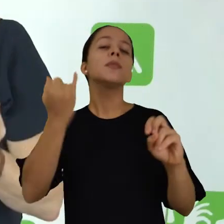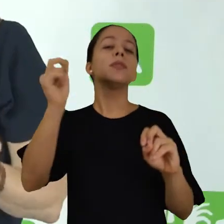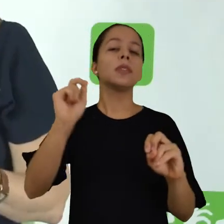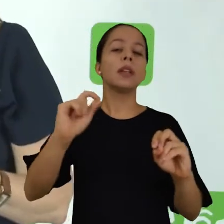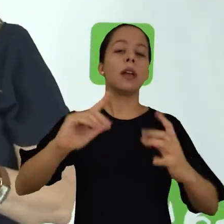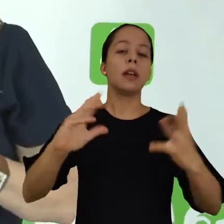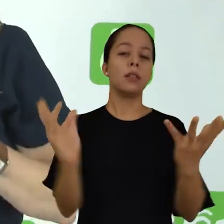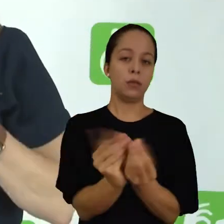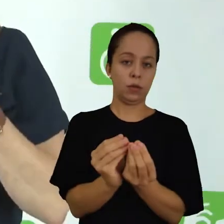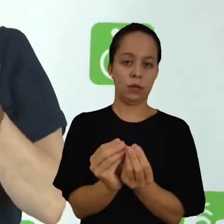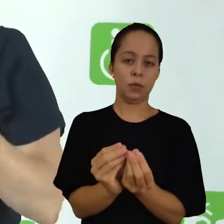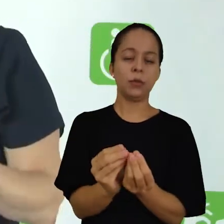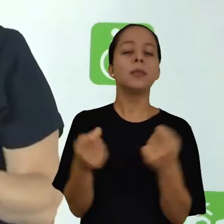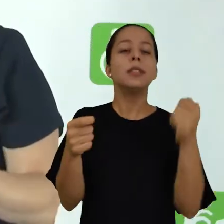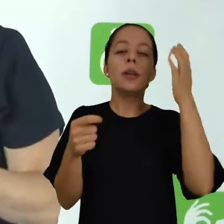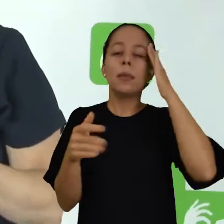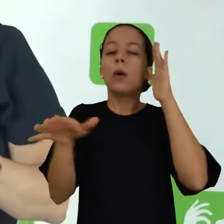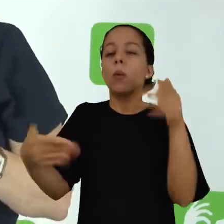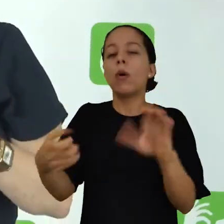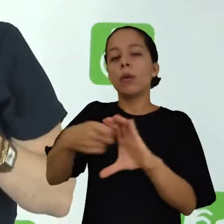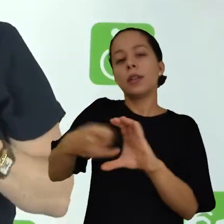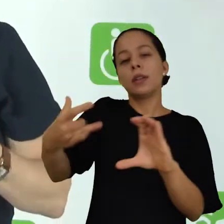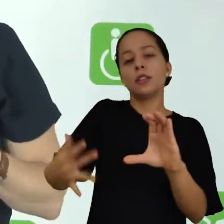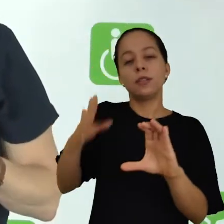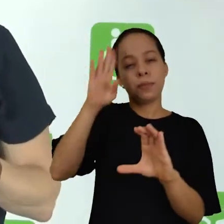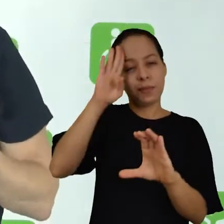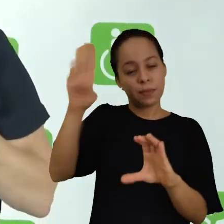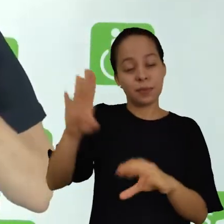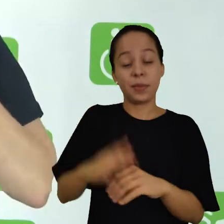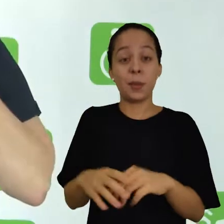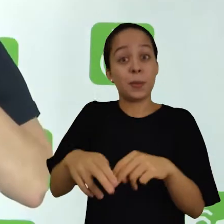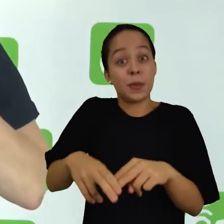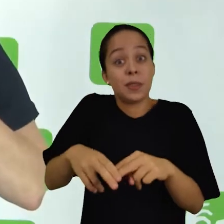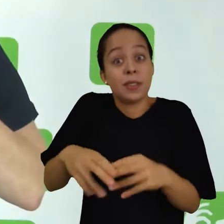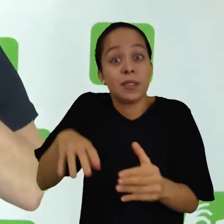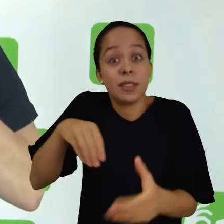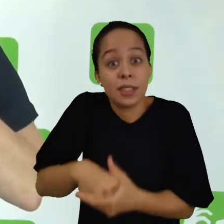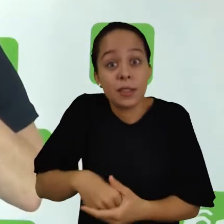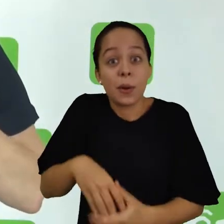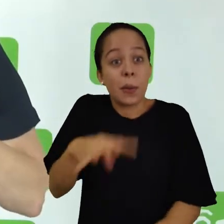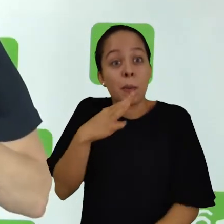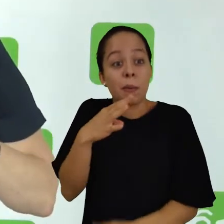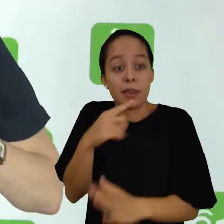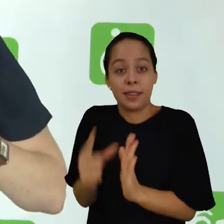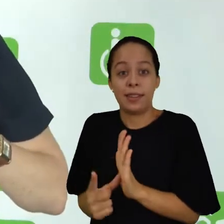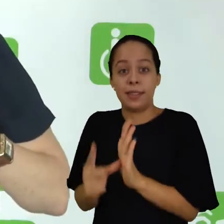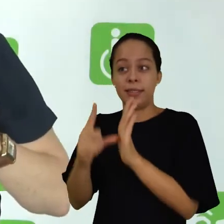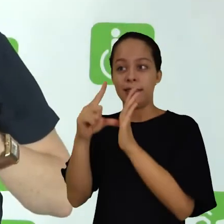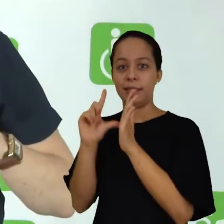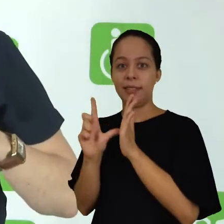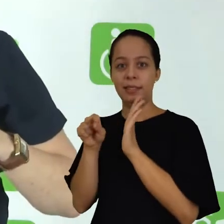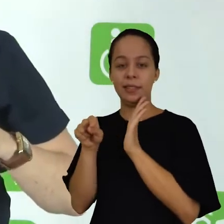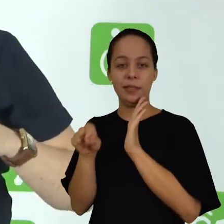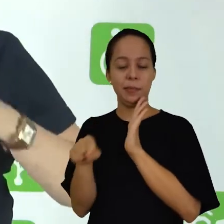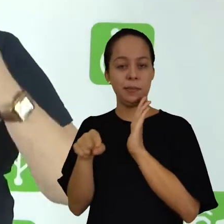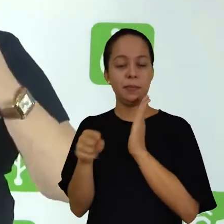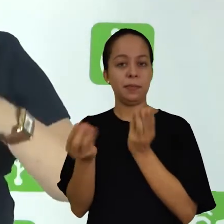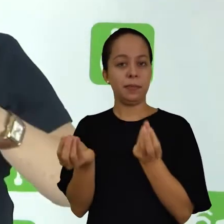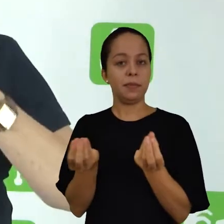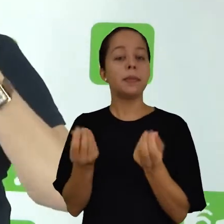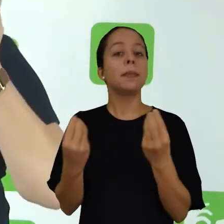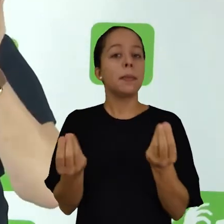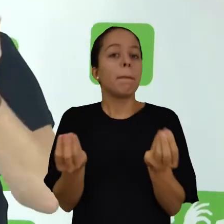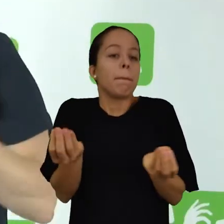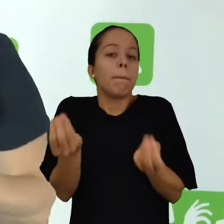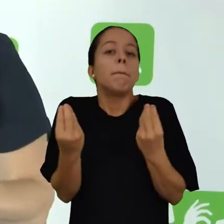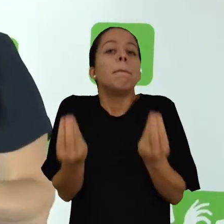que trata o texto? Qual a característica principal? Tem que ter um conhecimento prévio para que você faça